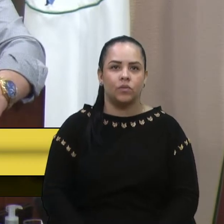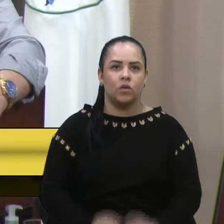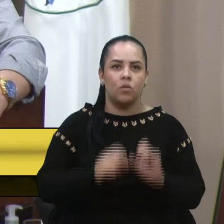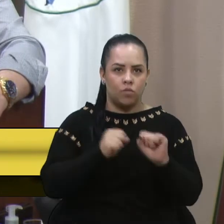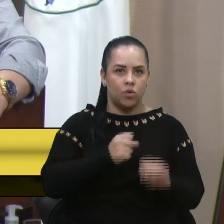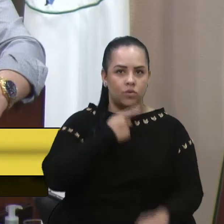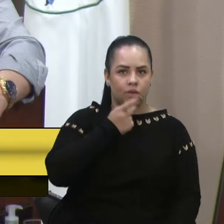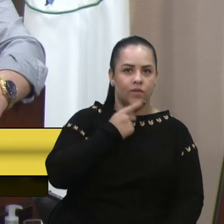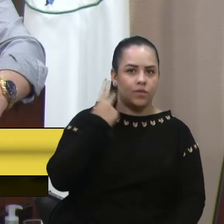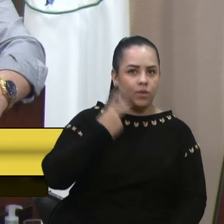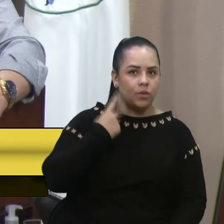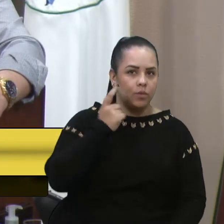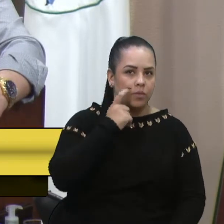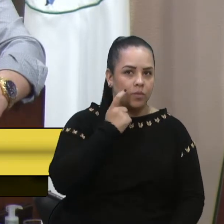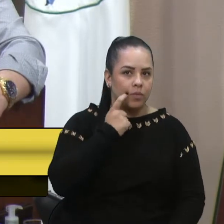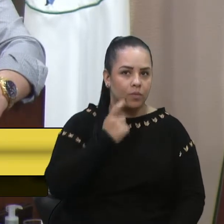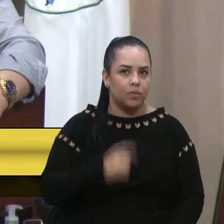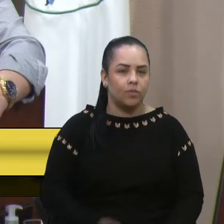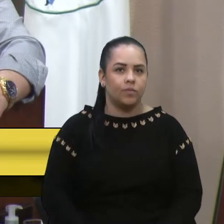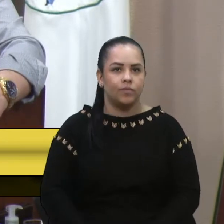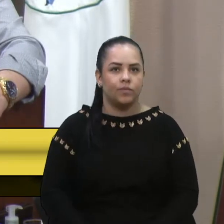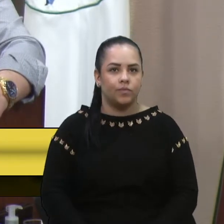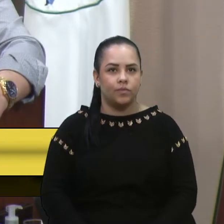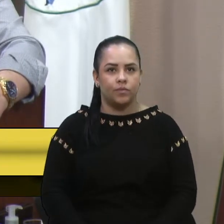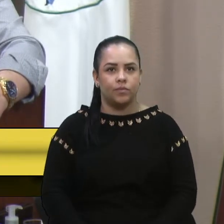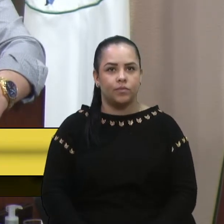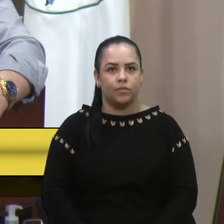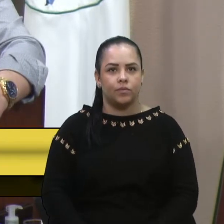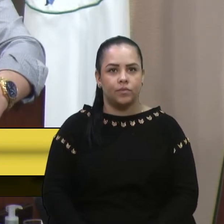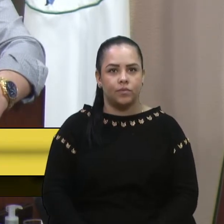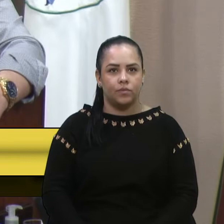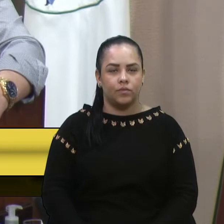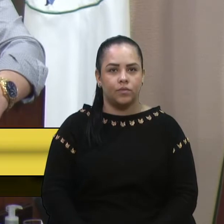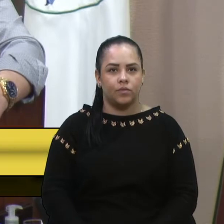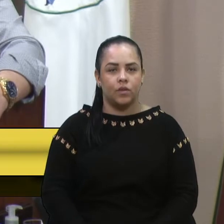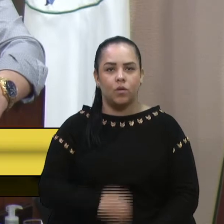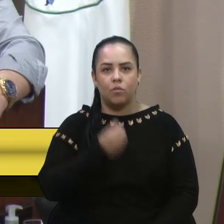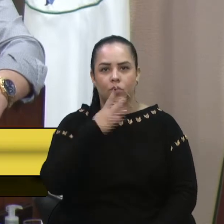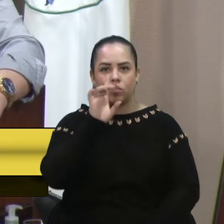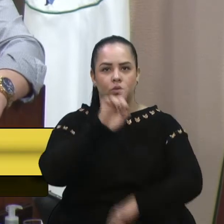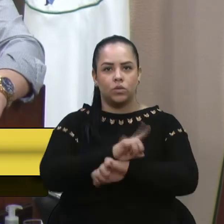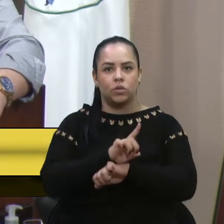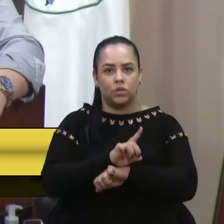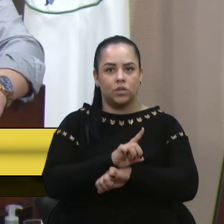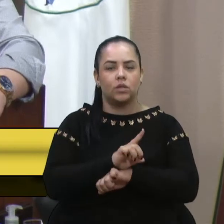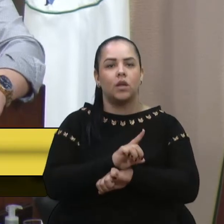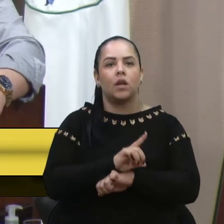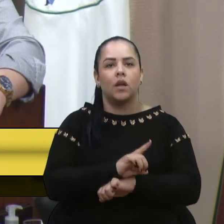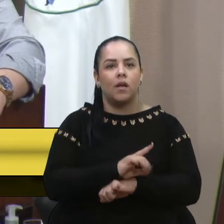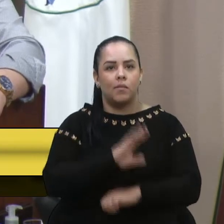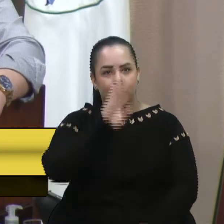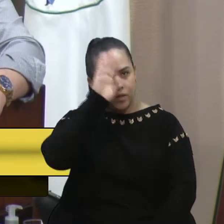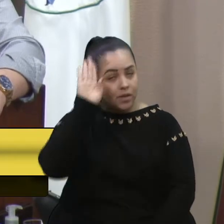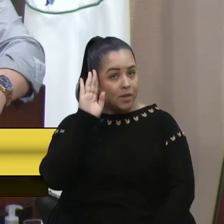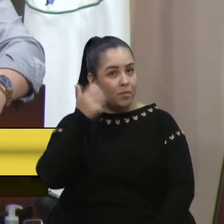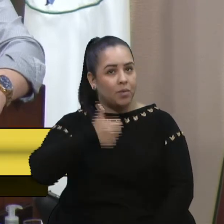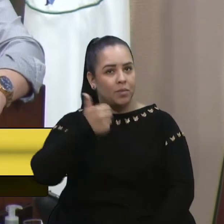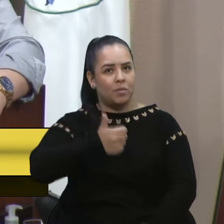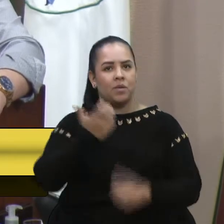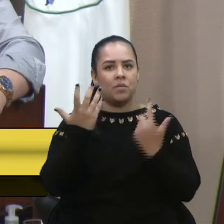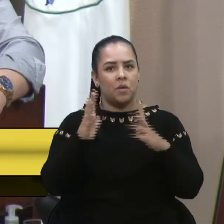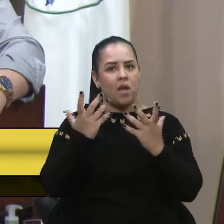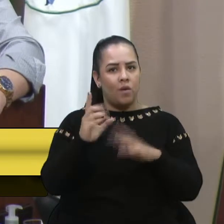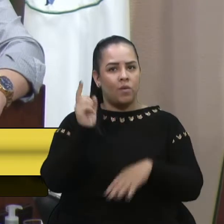Petrini. Uma parte, Bressan. Bom dia, Bressan. Primeiramente, te parabenizar pelo assunto